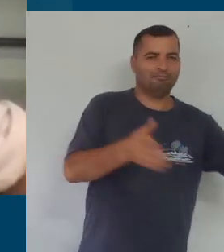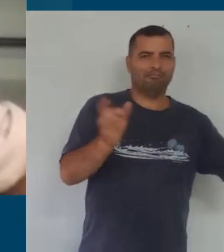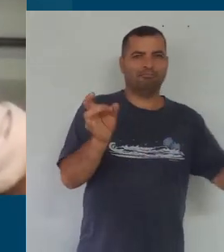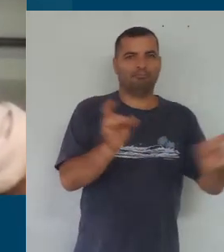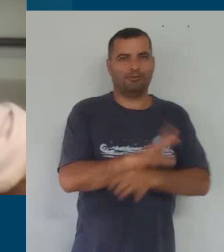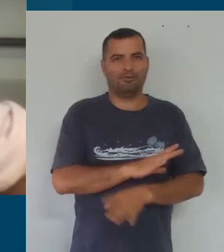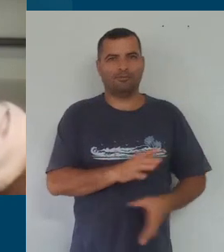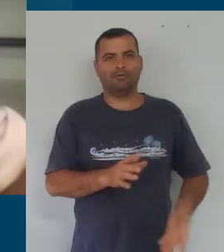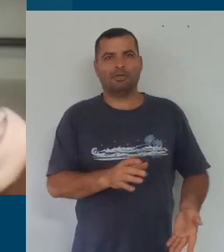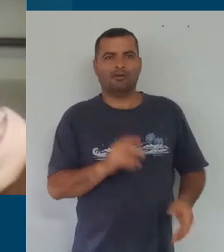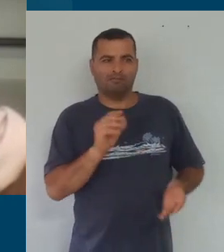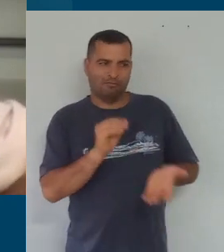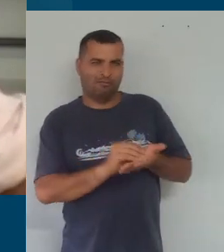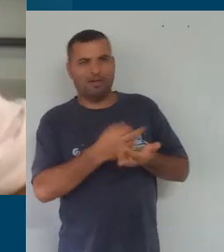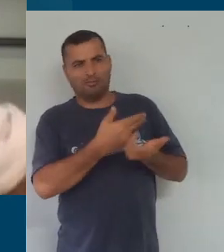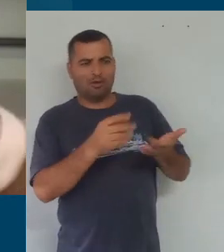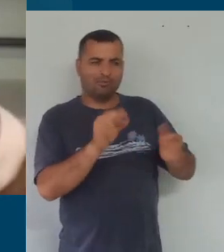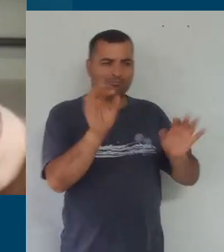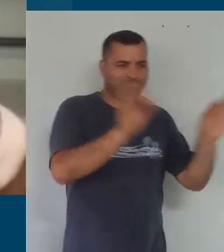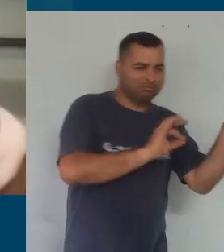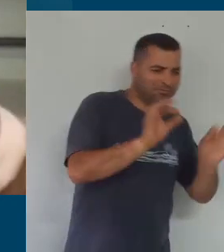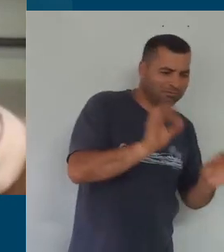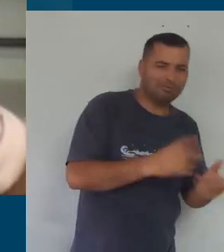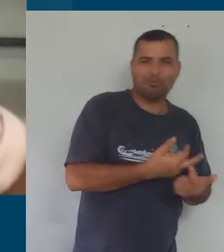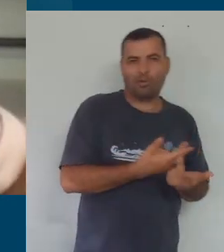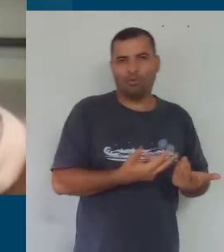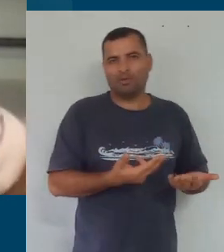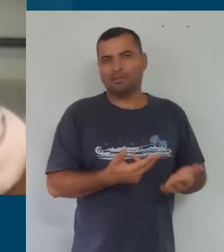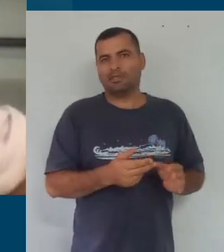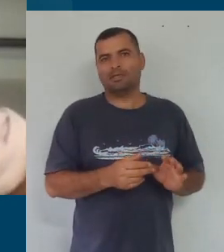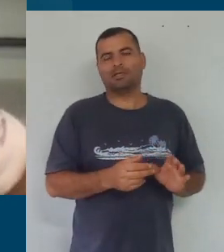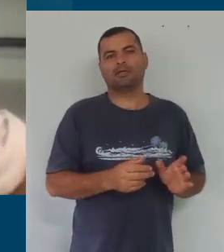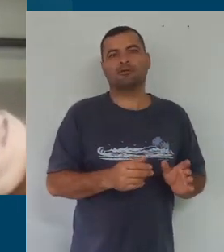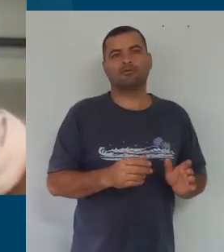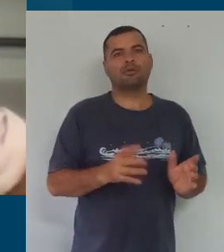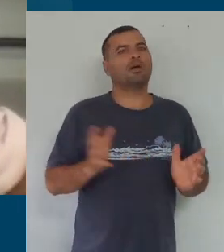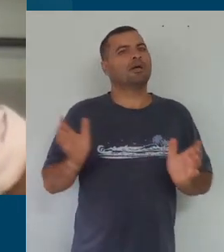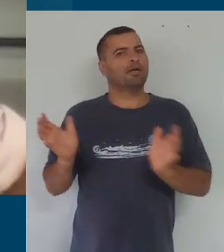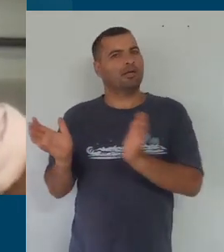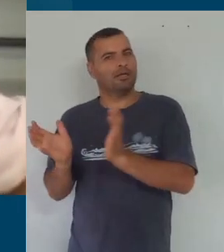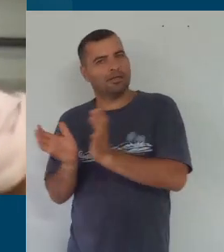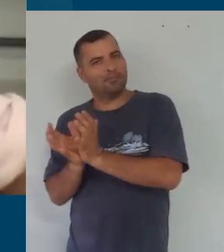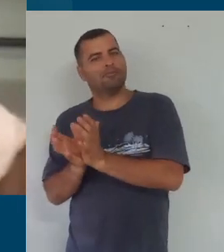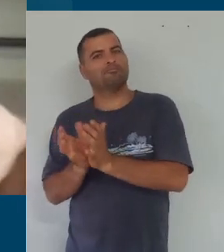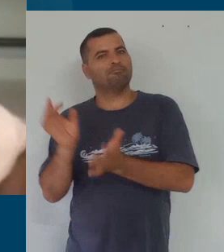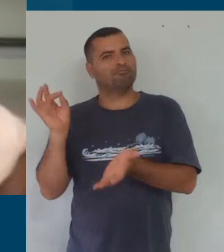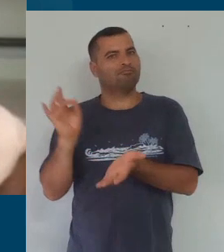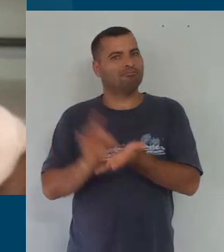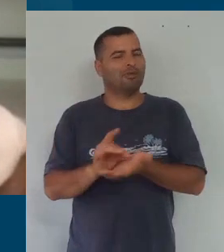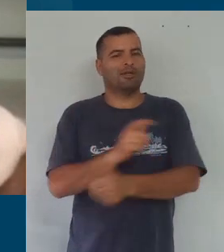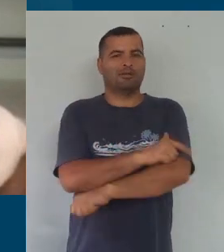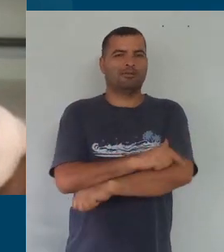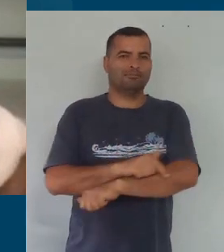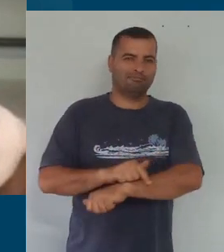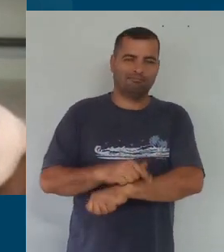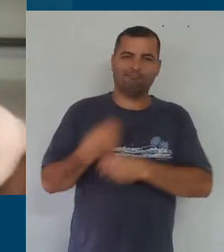retoques, finalizações, mas, enfim, a nossa equipe tem honra, tem orgulho de estar